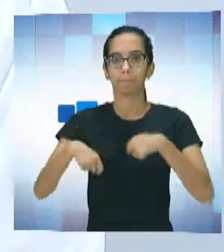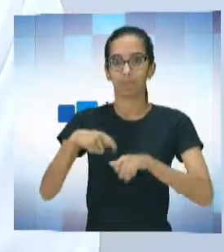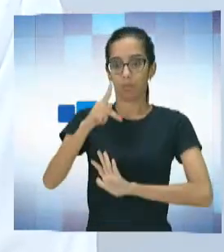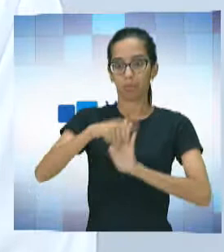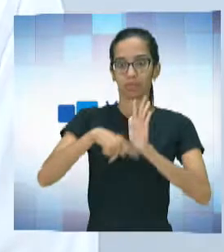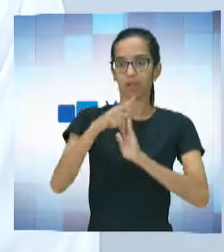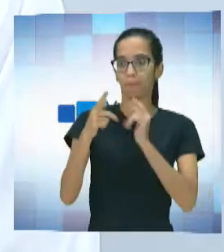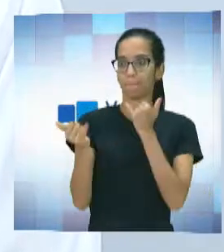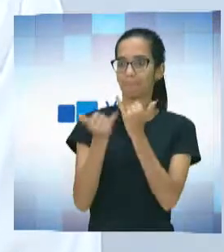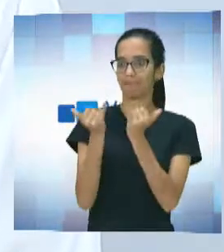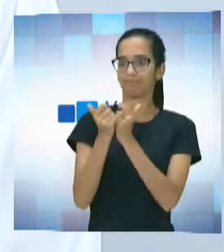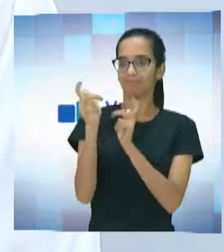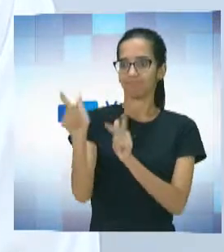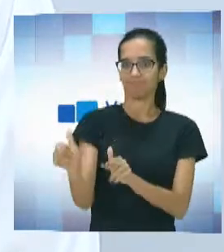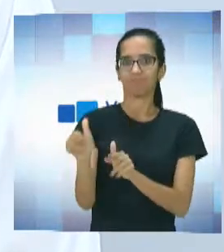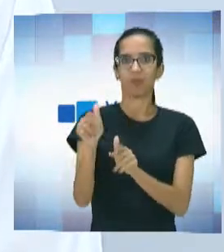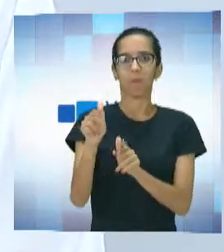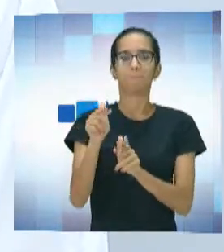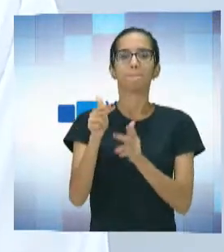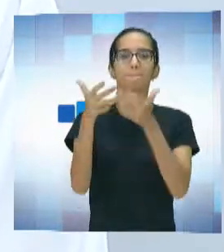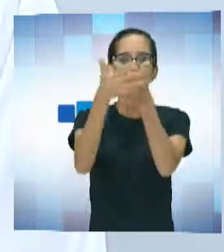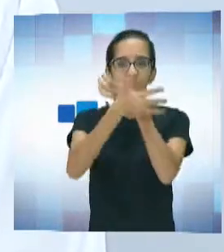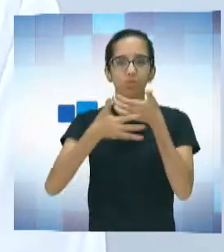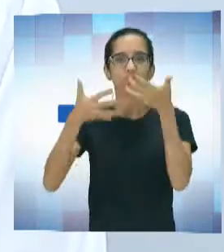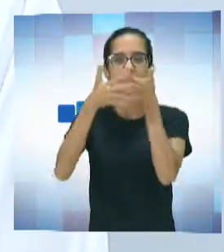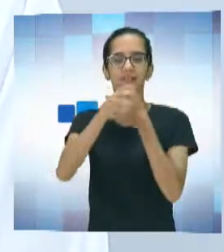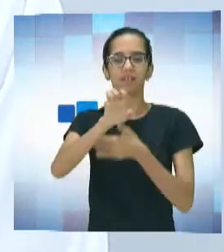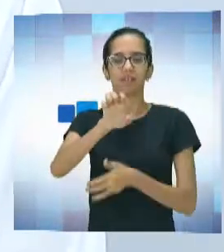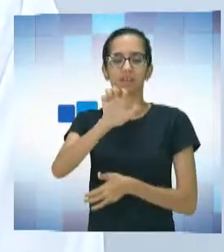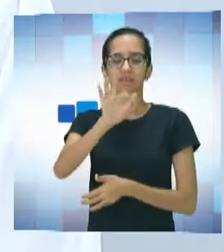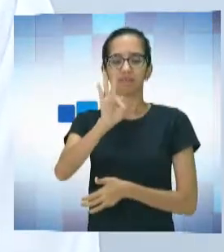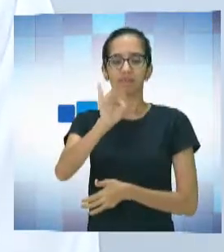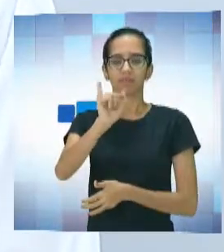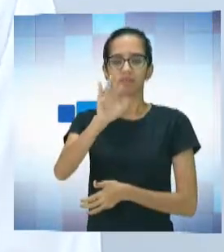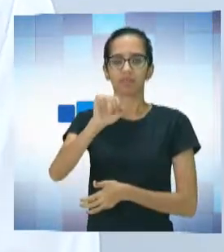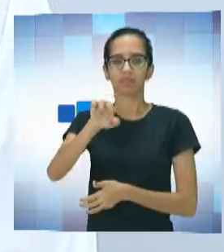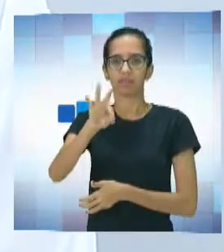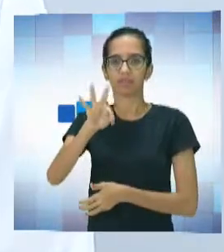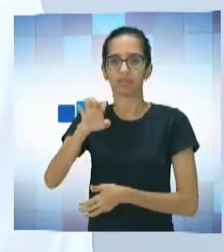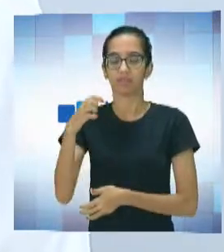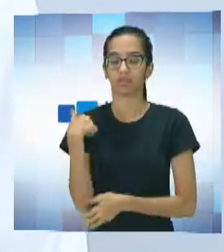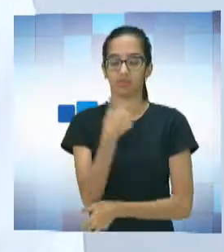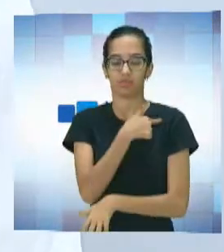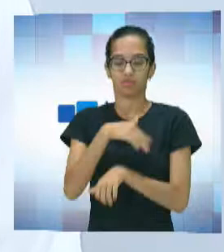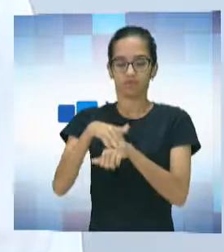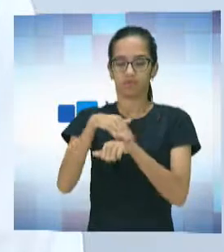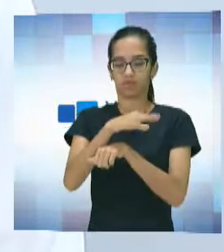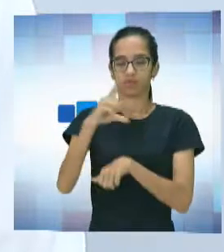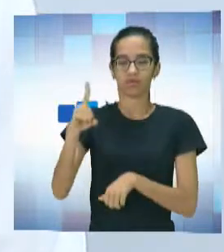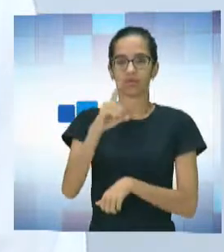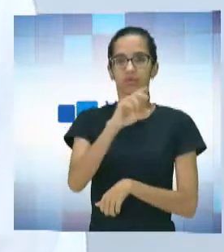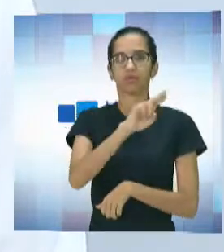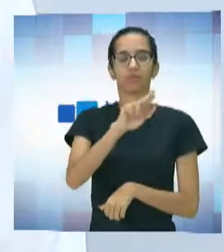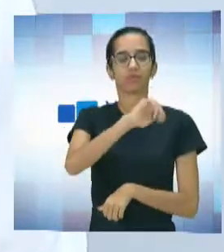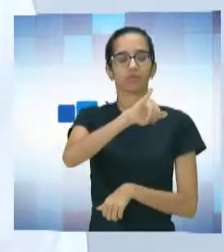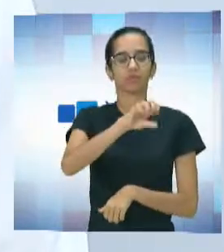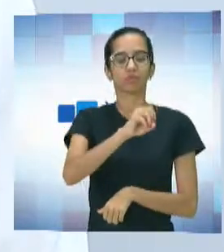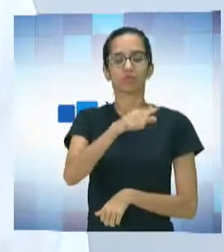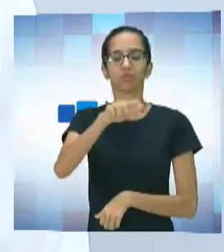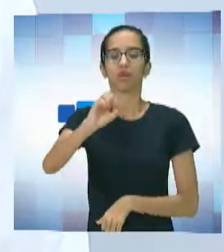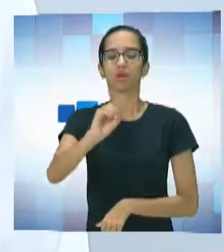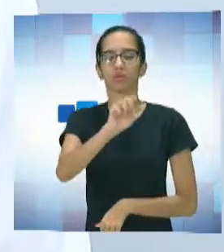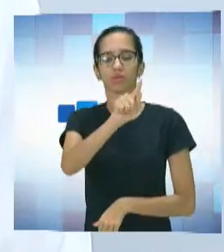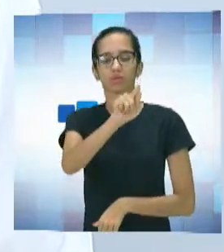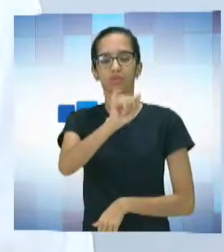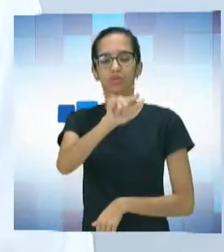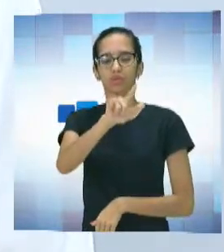esse. Música Eficiente. Nós vamos conversar com o coordenador, João Gilberto, que vai falar para